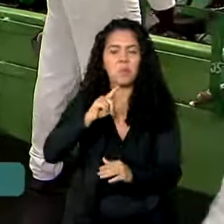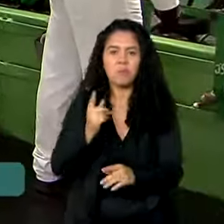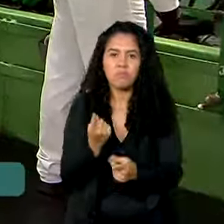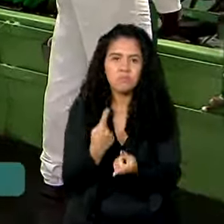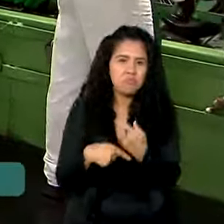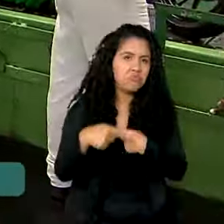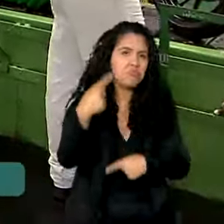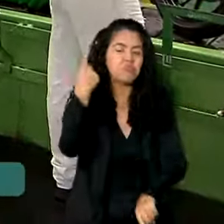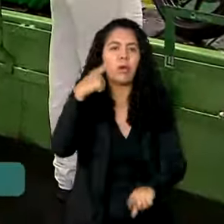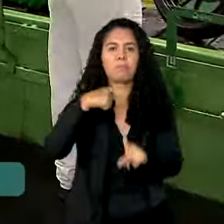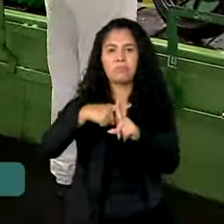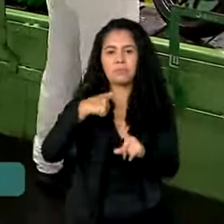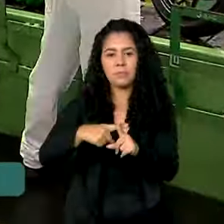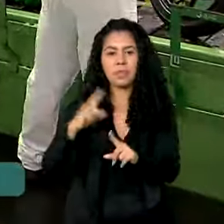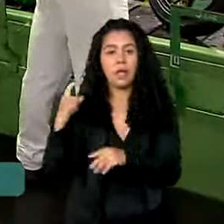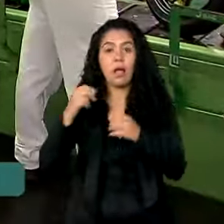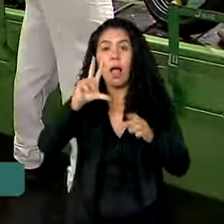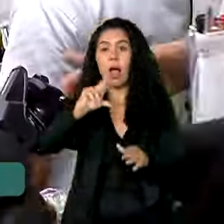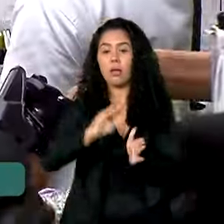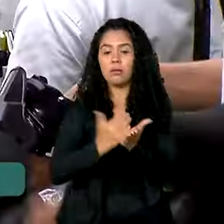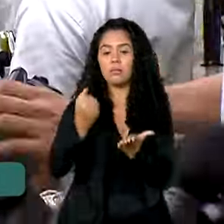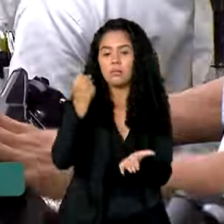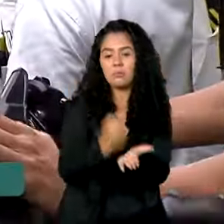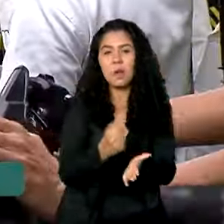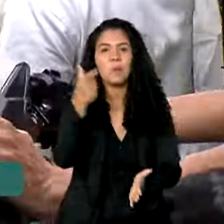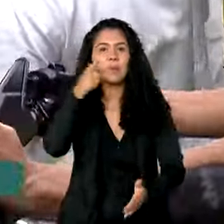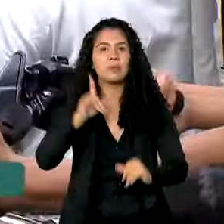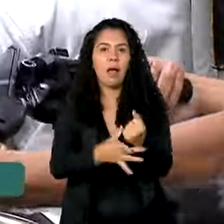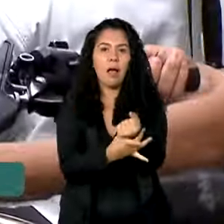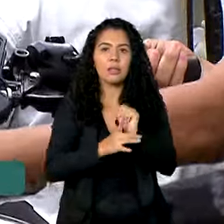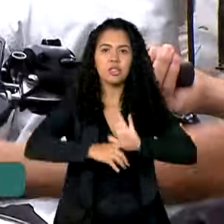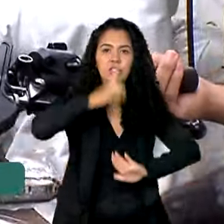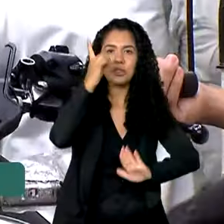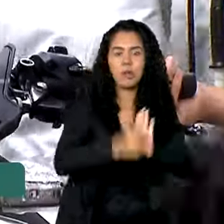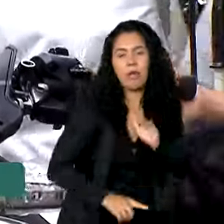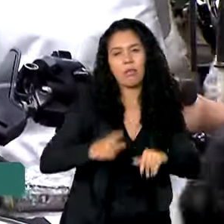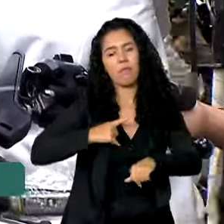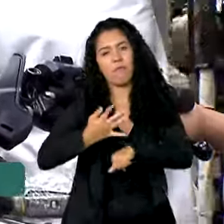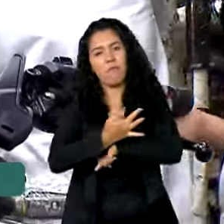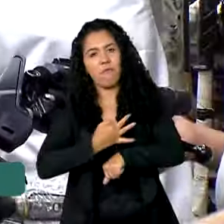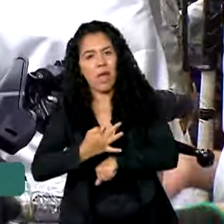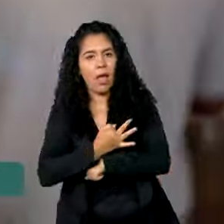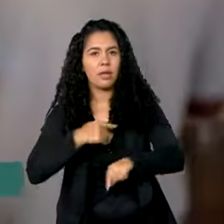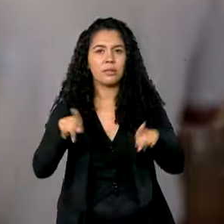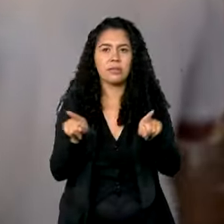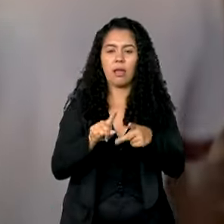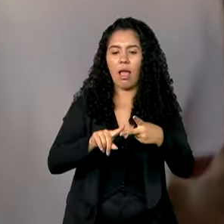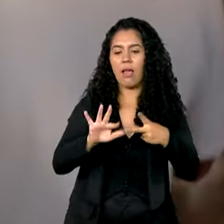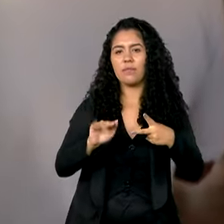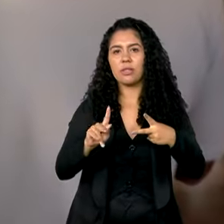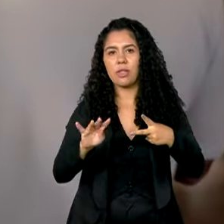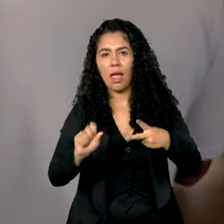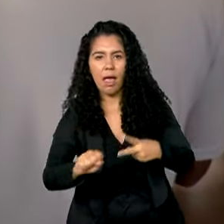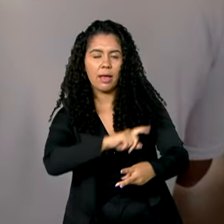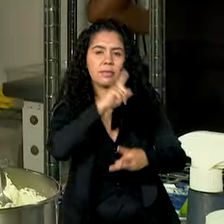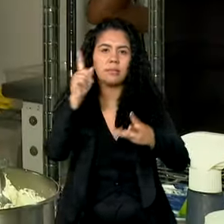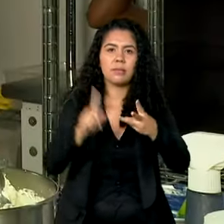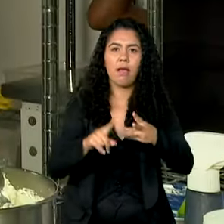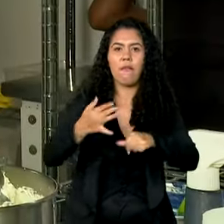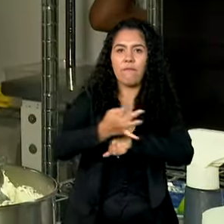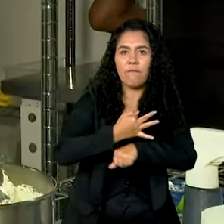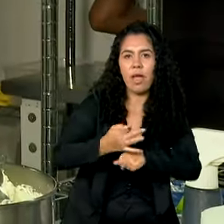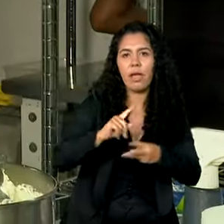de trabalho garante direitos como férias, décimo terceiro, aviso prévio, seguro-desemprego e o depósito do